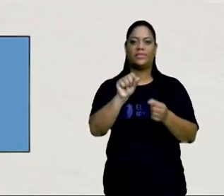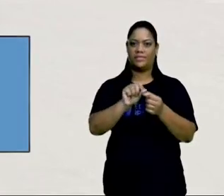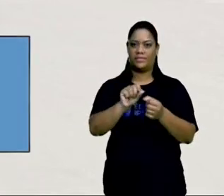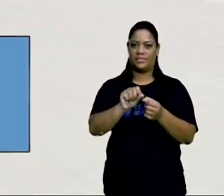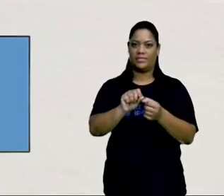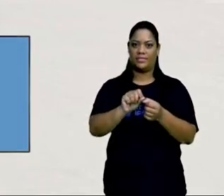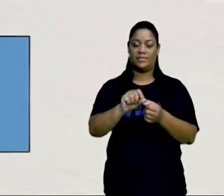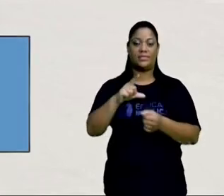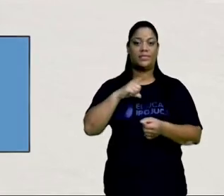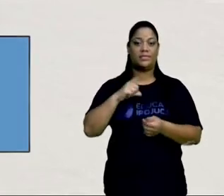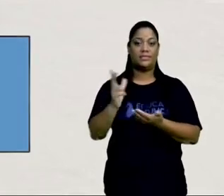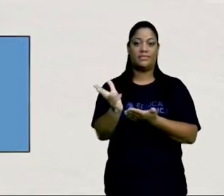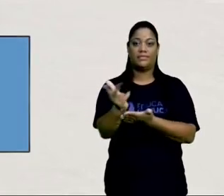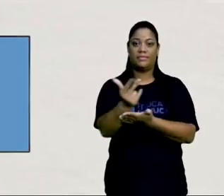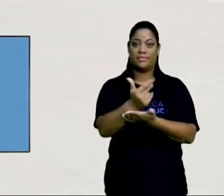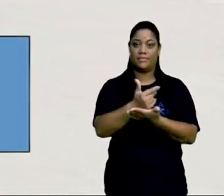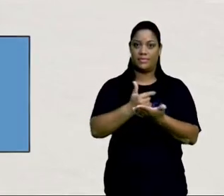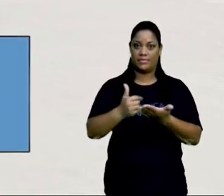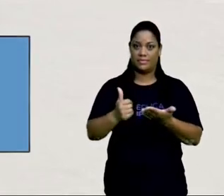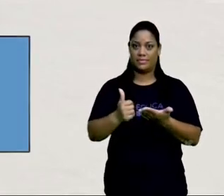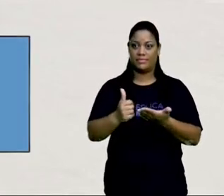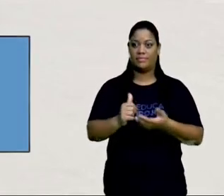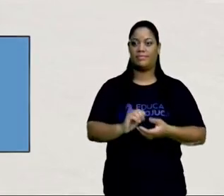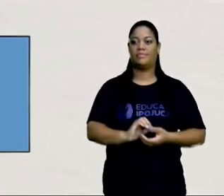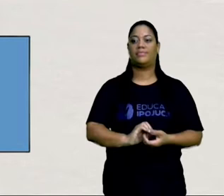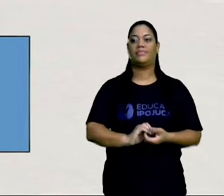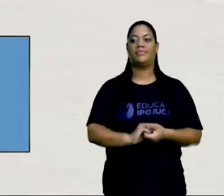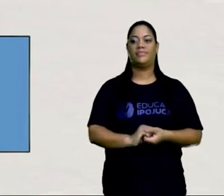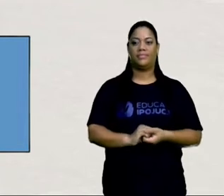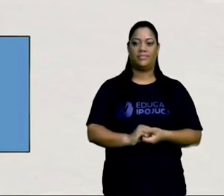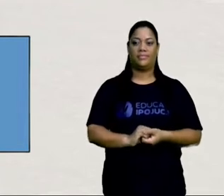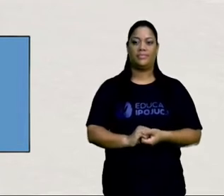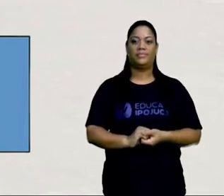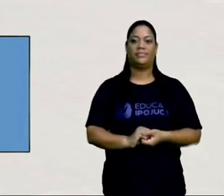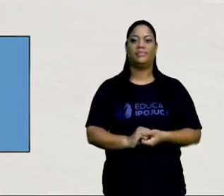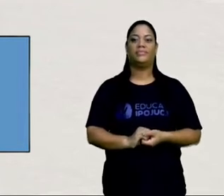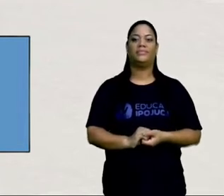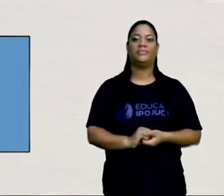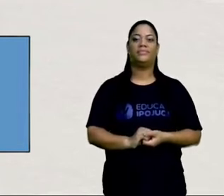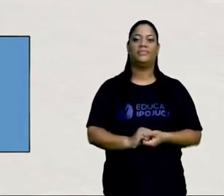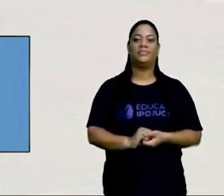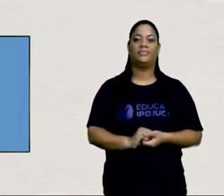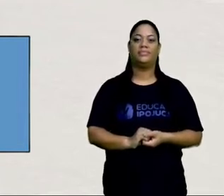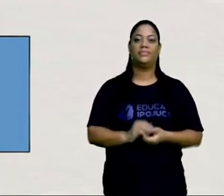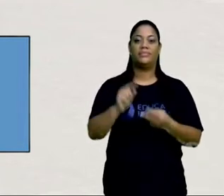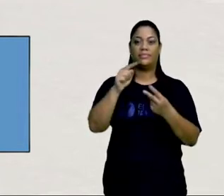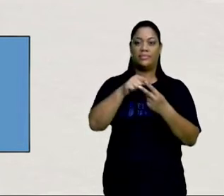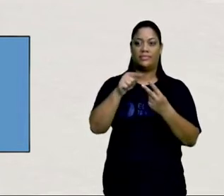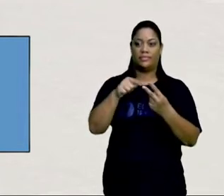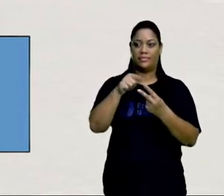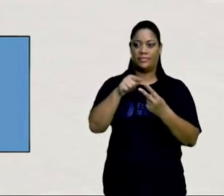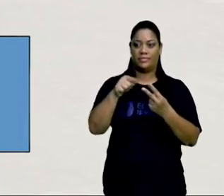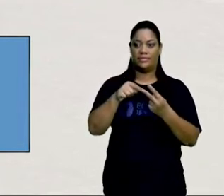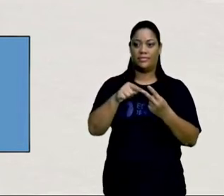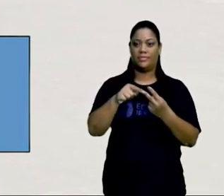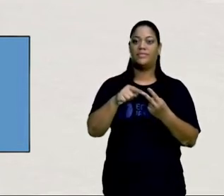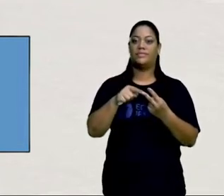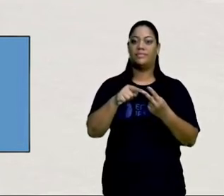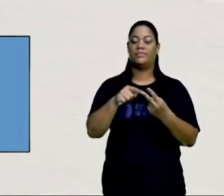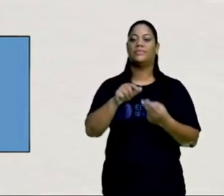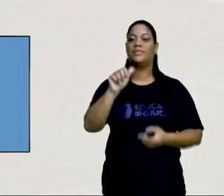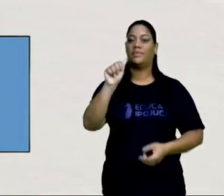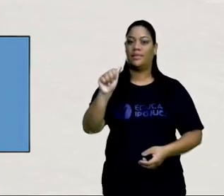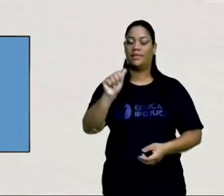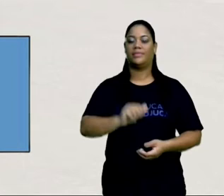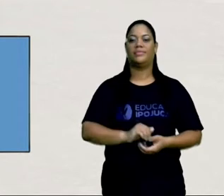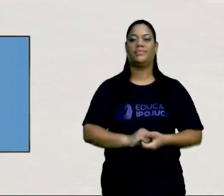Eu tenho figuras aqui de um A, possíveis, e duas UA, duas unidades de